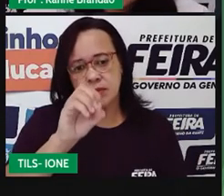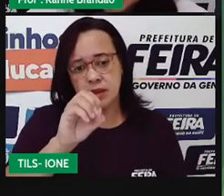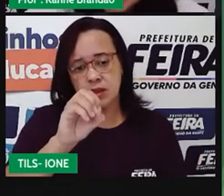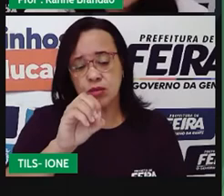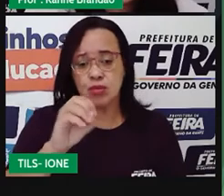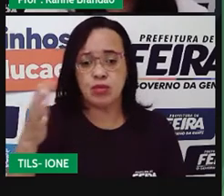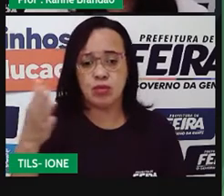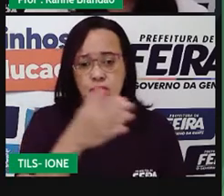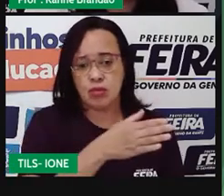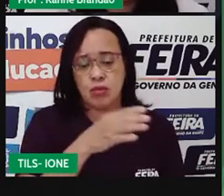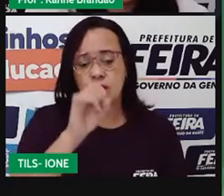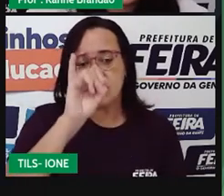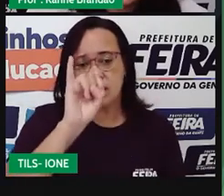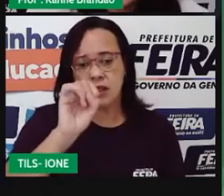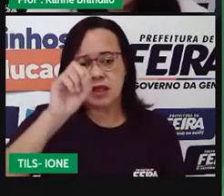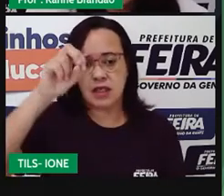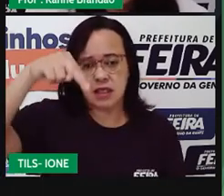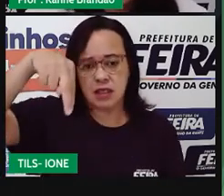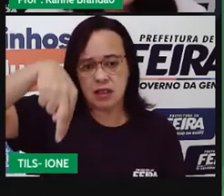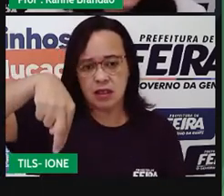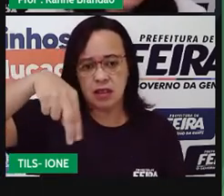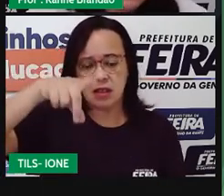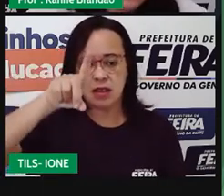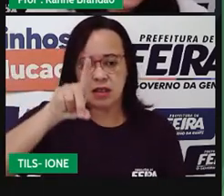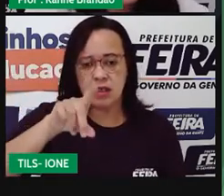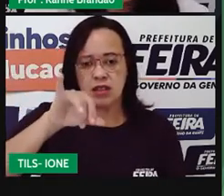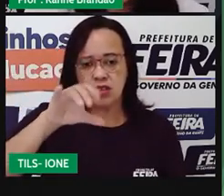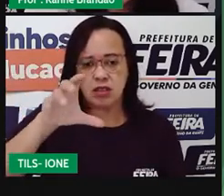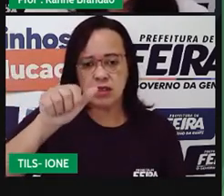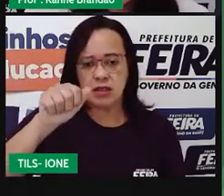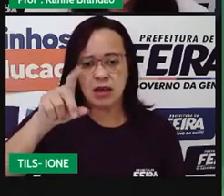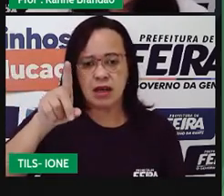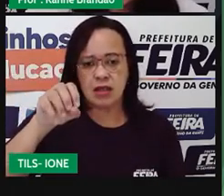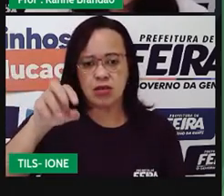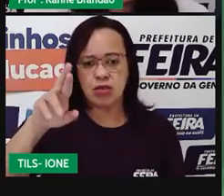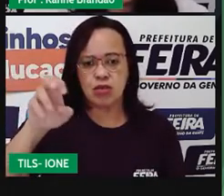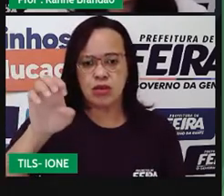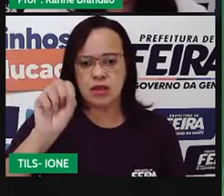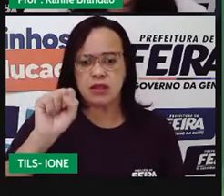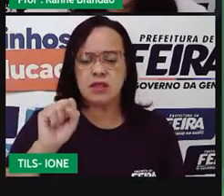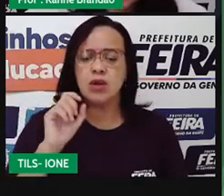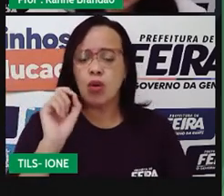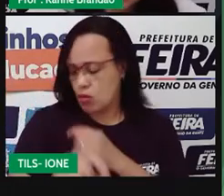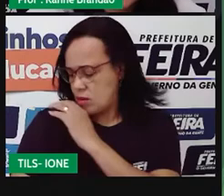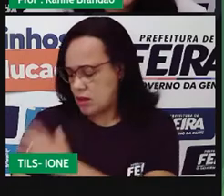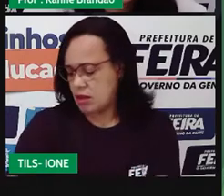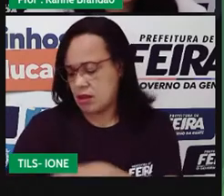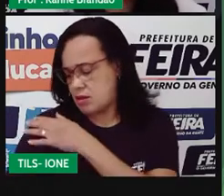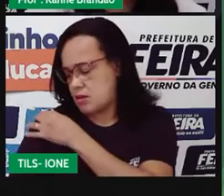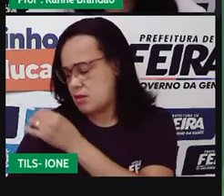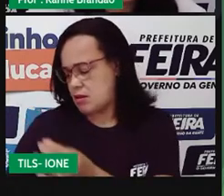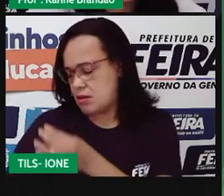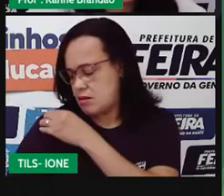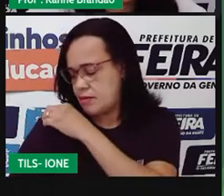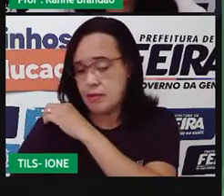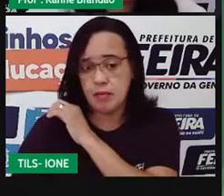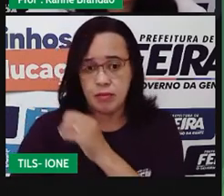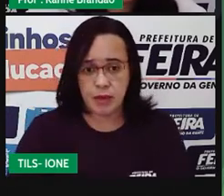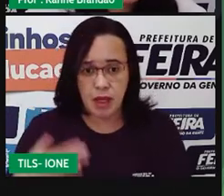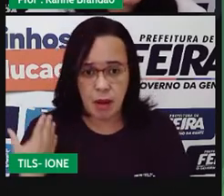o ambiente, ele está poluído ou não. Por que, pró? Porque, normalmente, em ambientes poluídos, esses